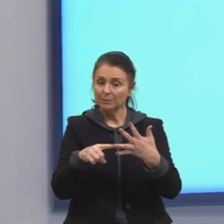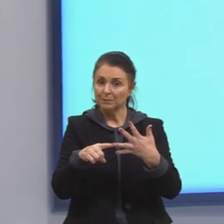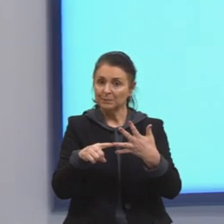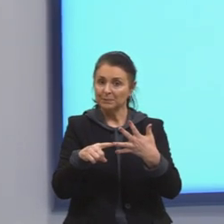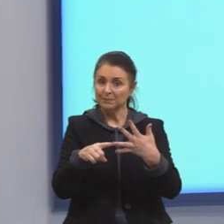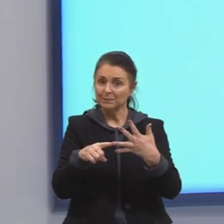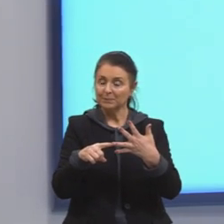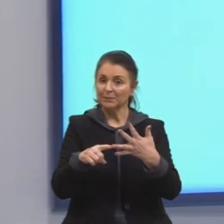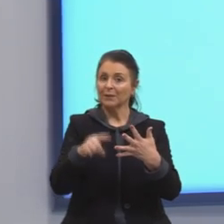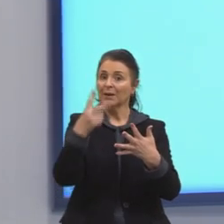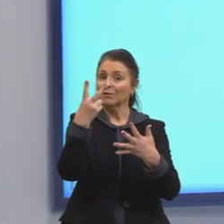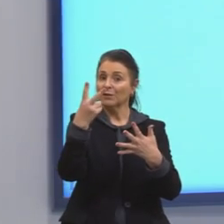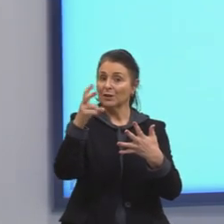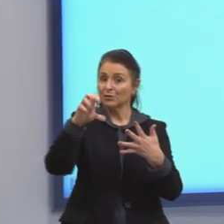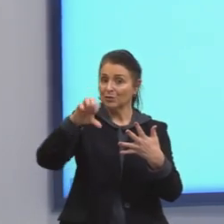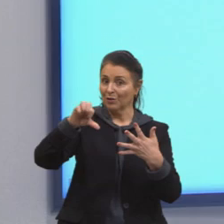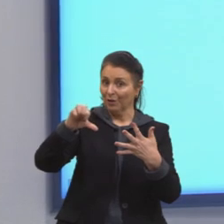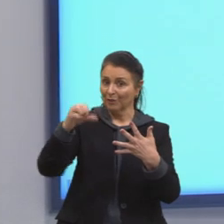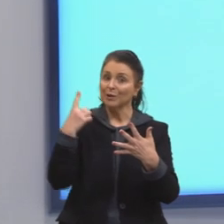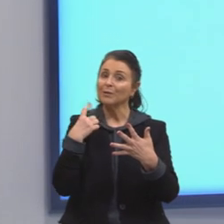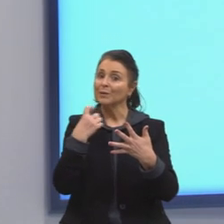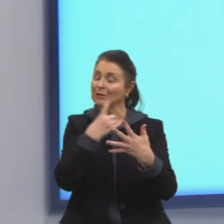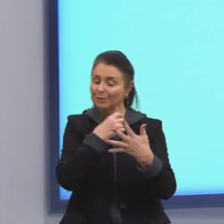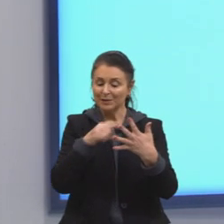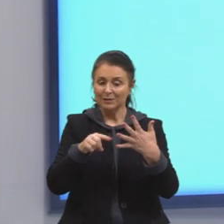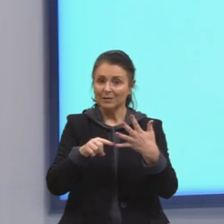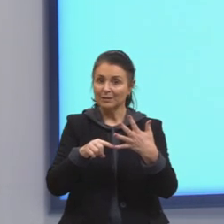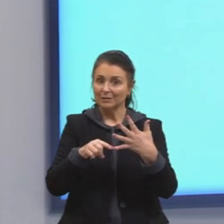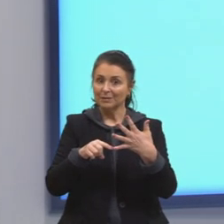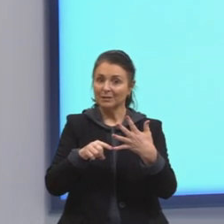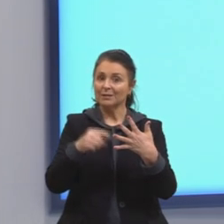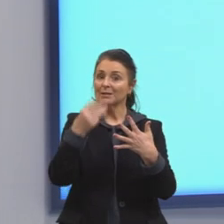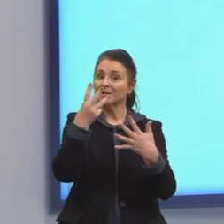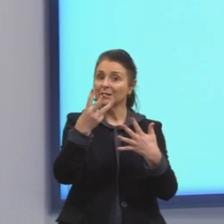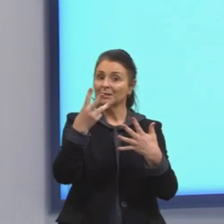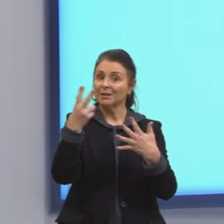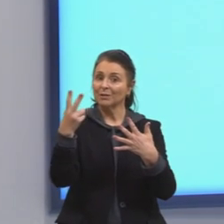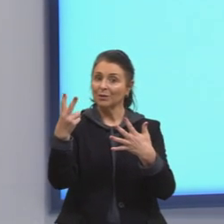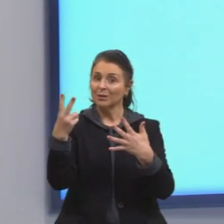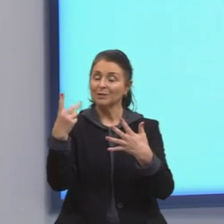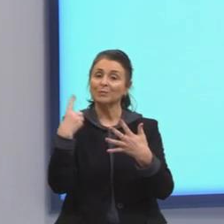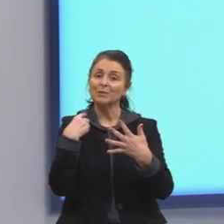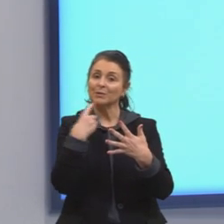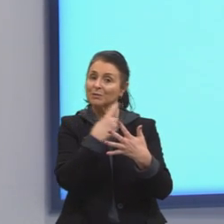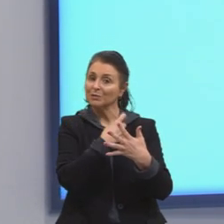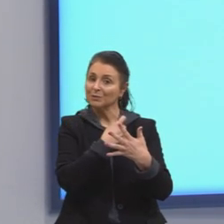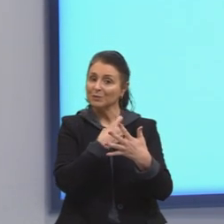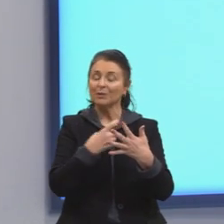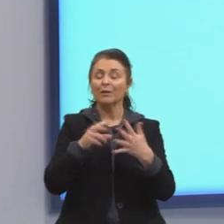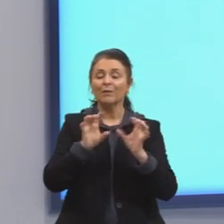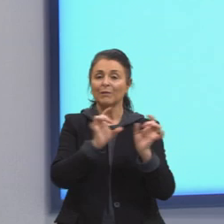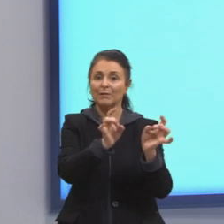4, 29 perfumes vendidos. Perfume 5, 32 perfumes vendidos.